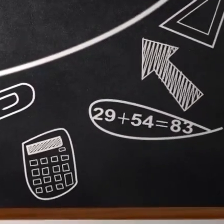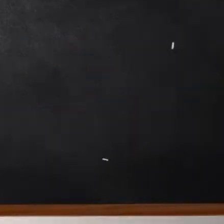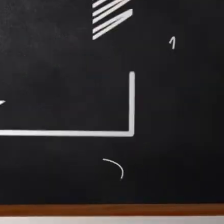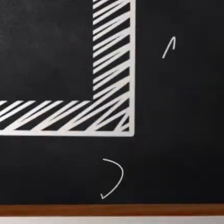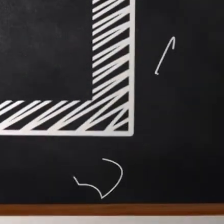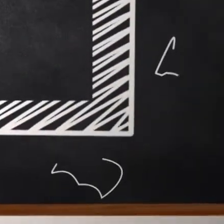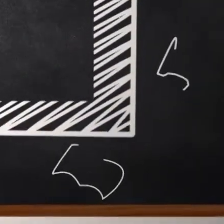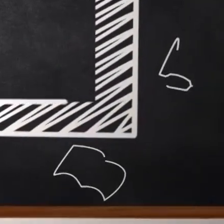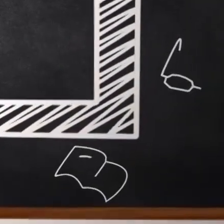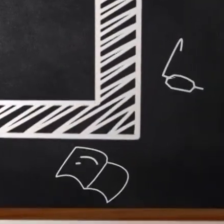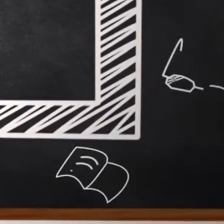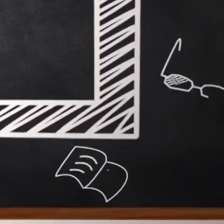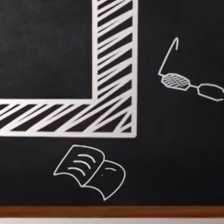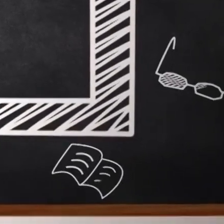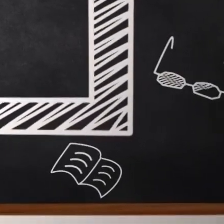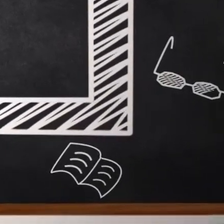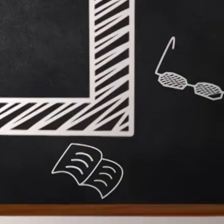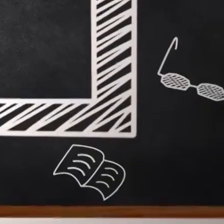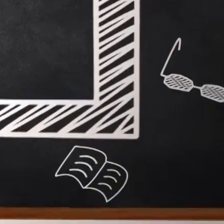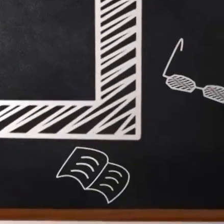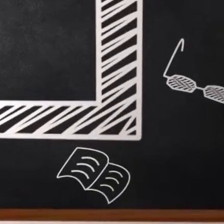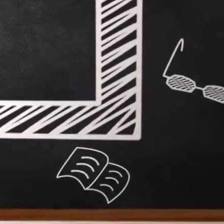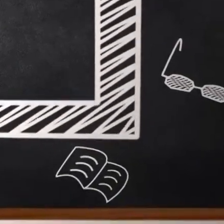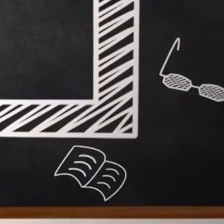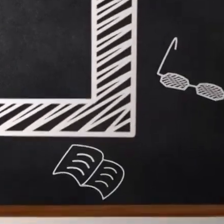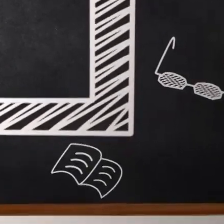Tchau, tchau, tchau!